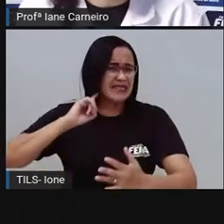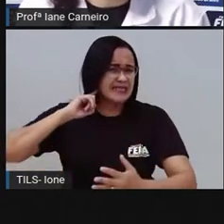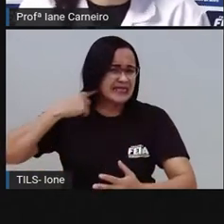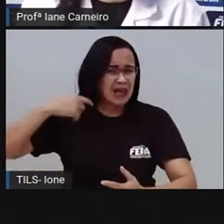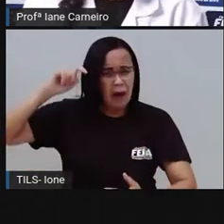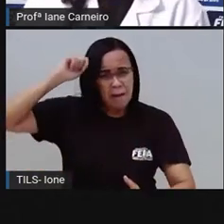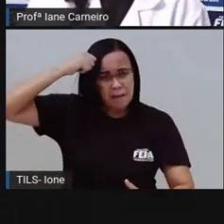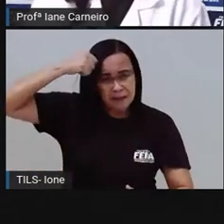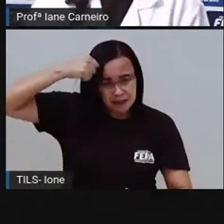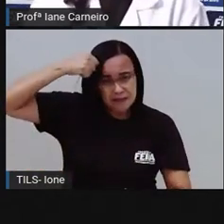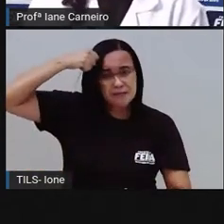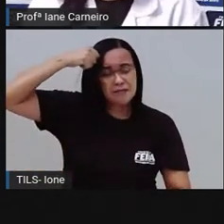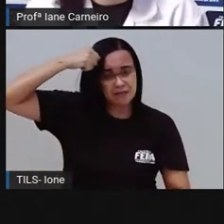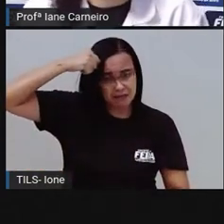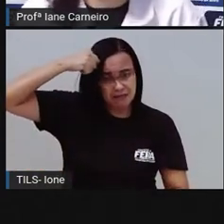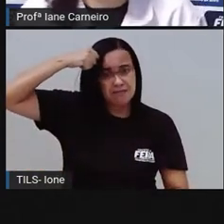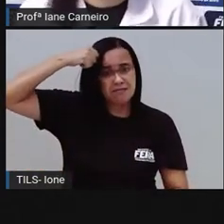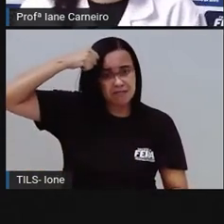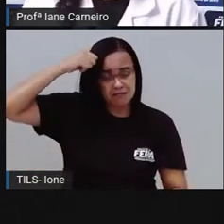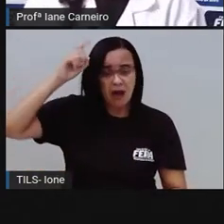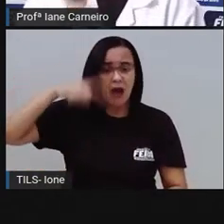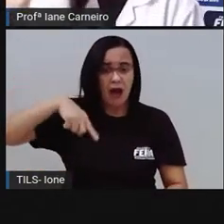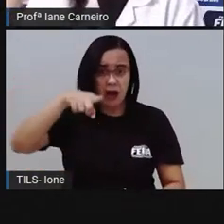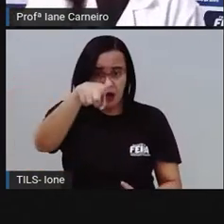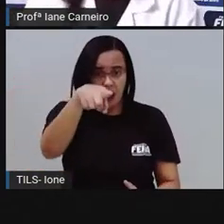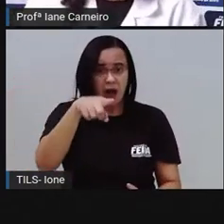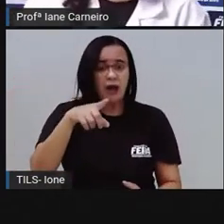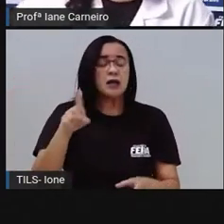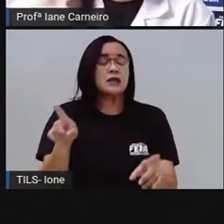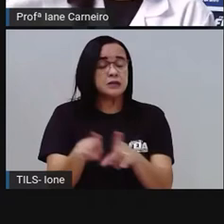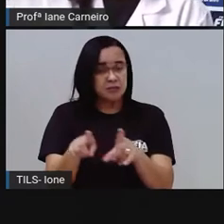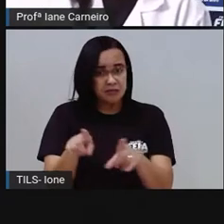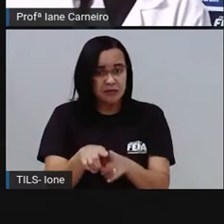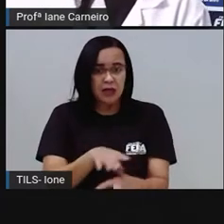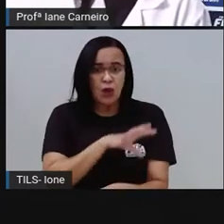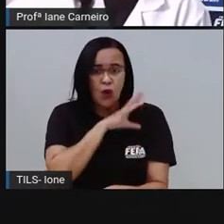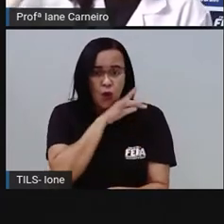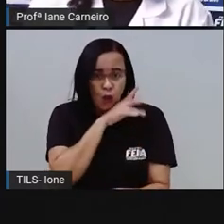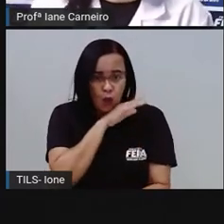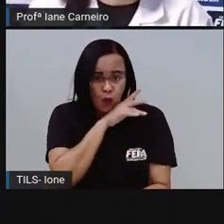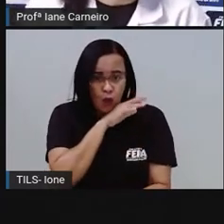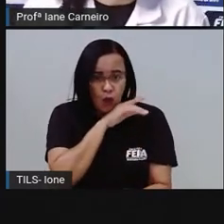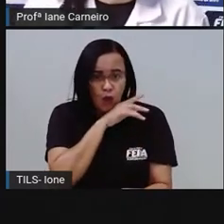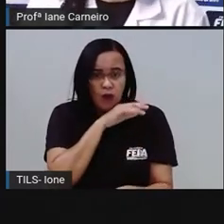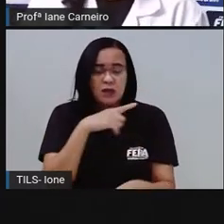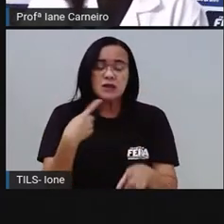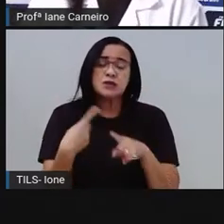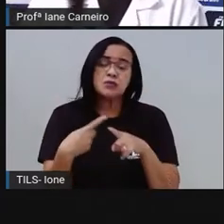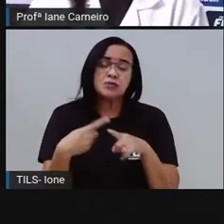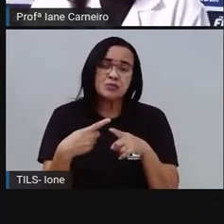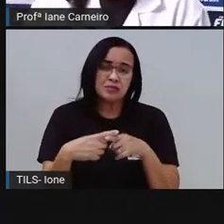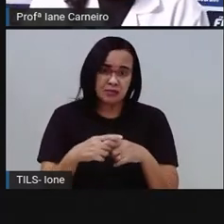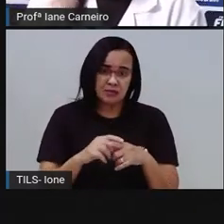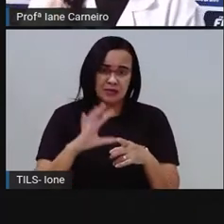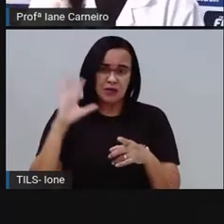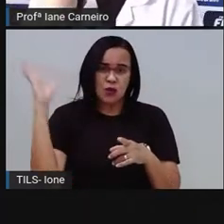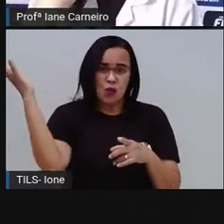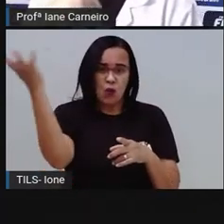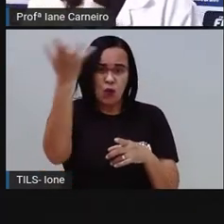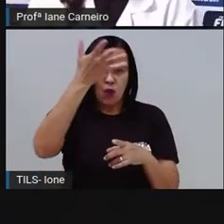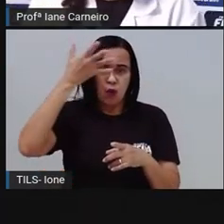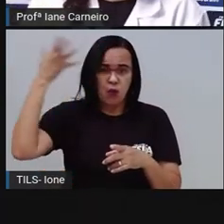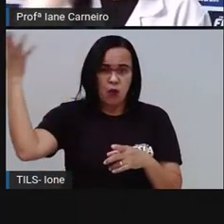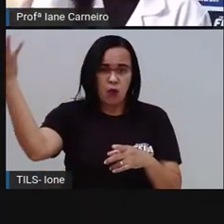essa fumaça é um tipo de resíduo, de rejeito, né? Que ela está lançando de qualquer forma na natureza, né? E aí também